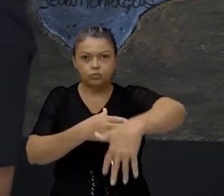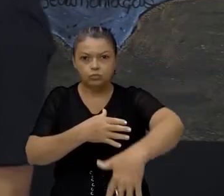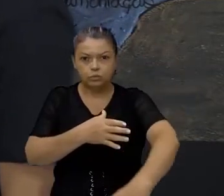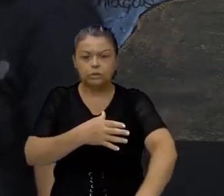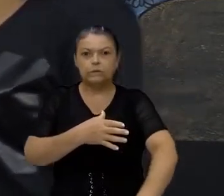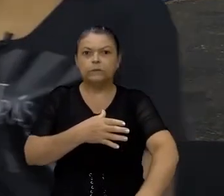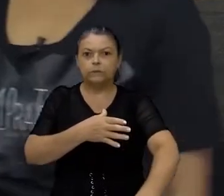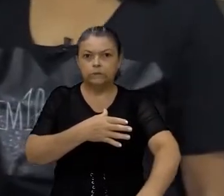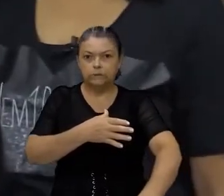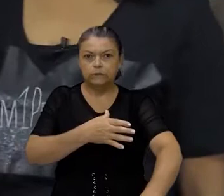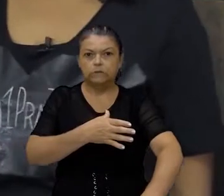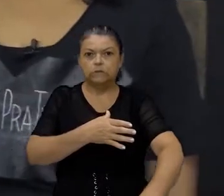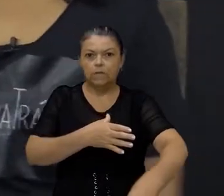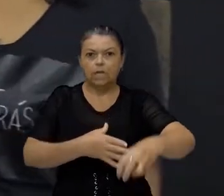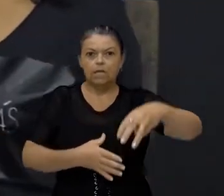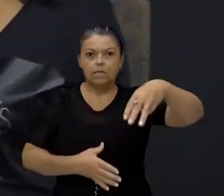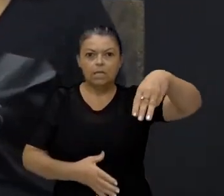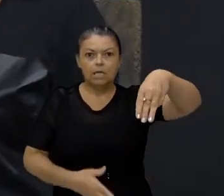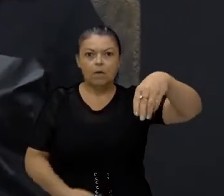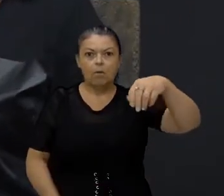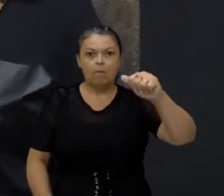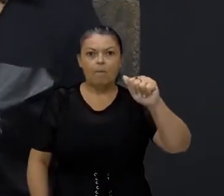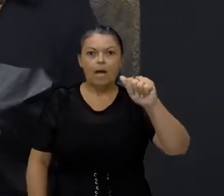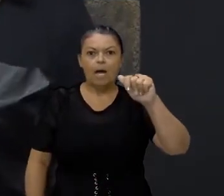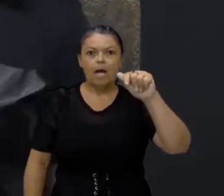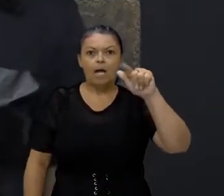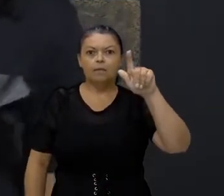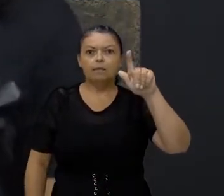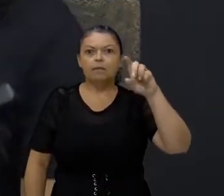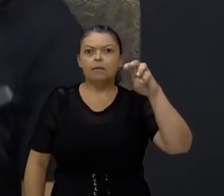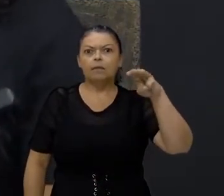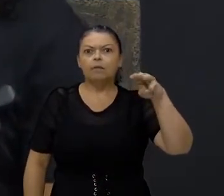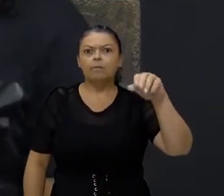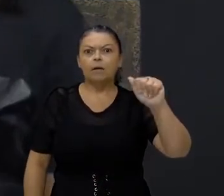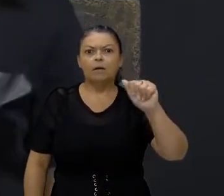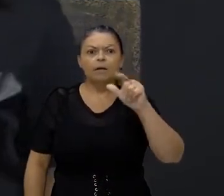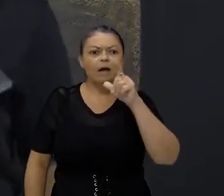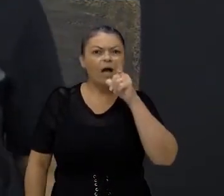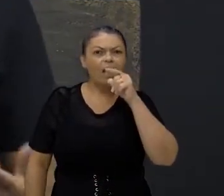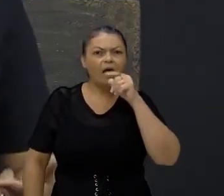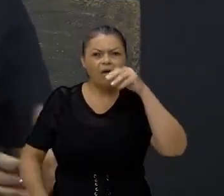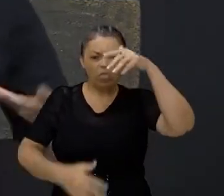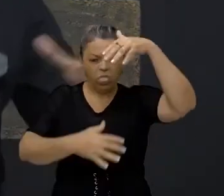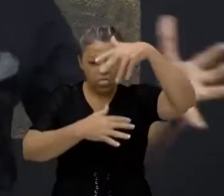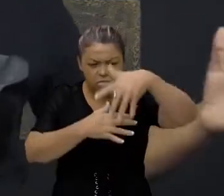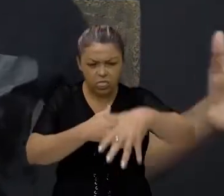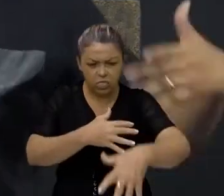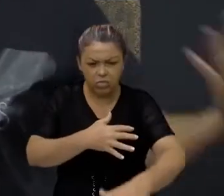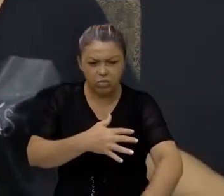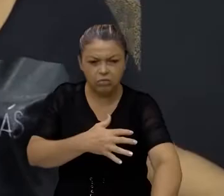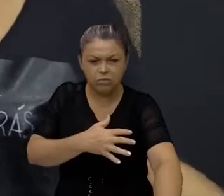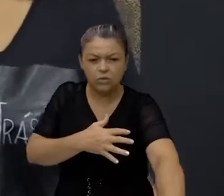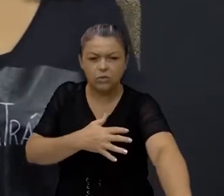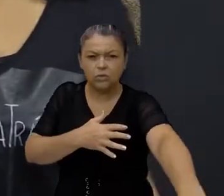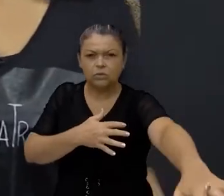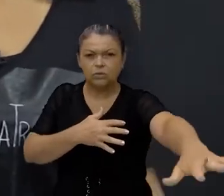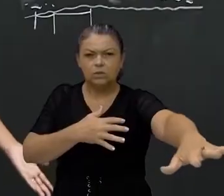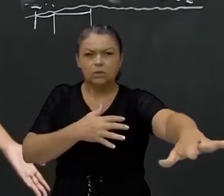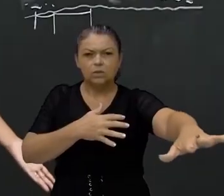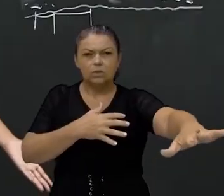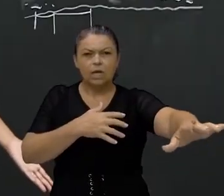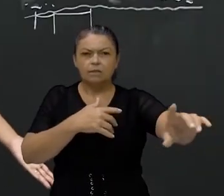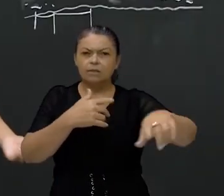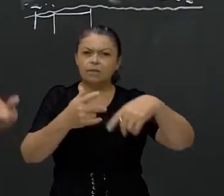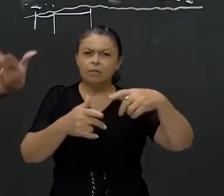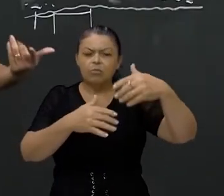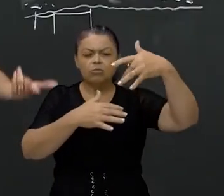a saída desse magma, altíssima temperatura. E essa saída desse magma, ela vai resfriar. Esse magma não vai resfriar